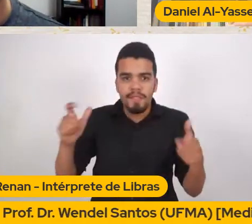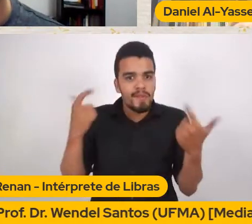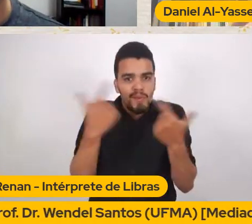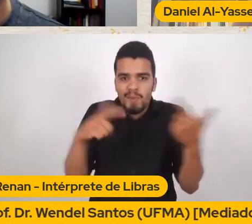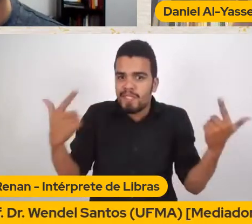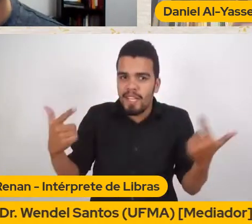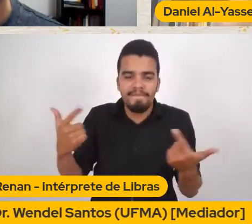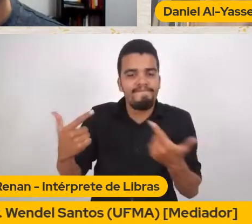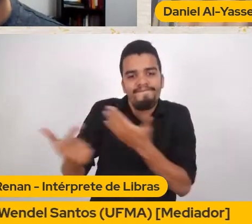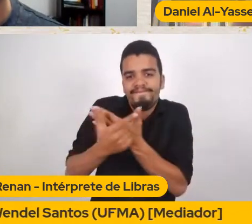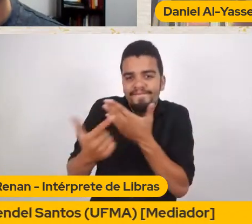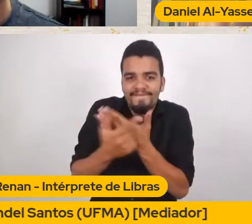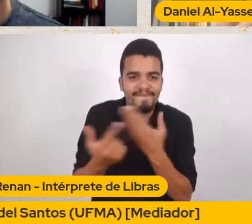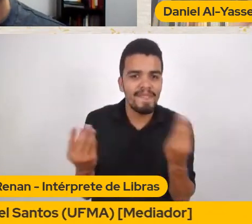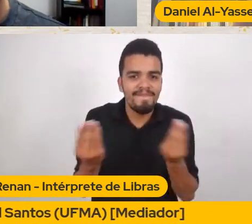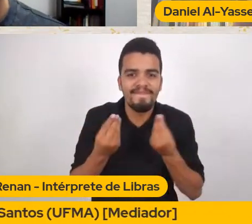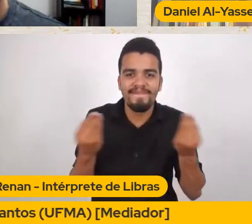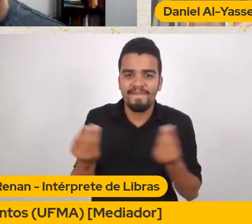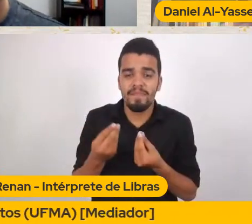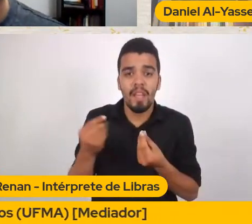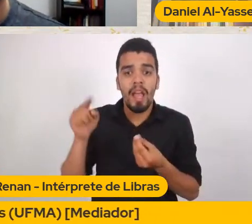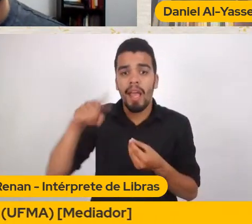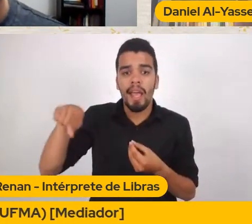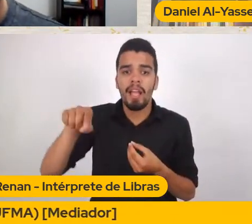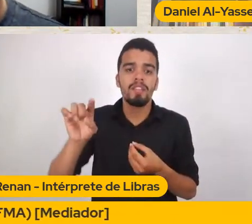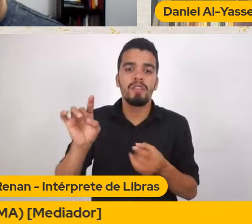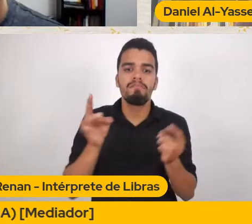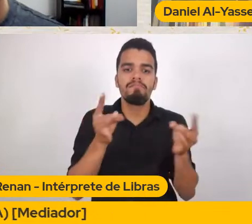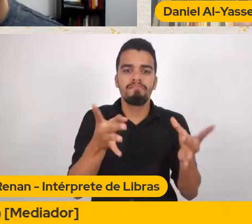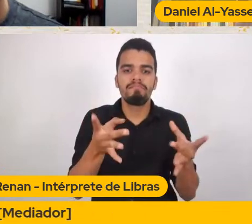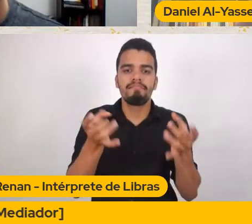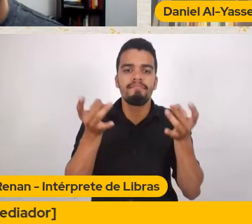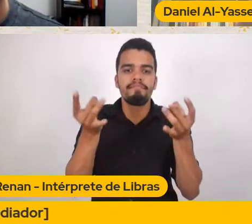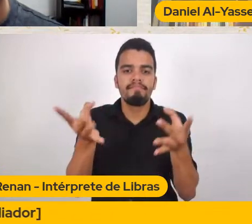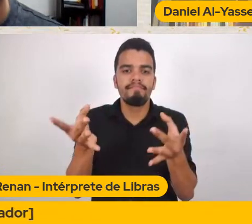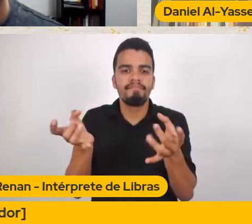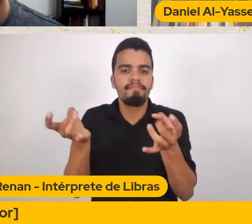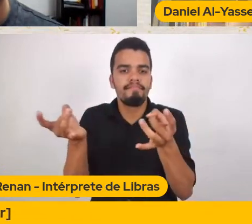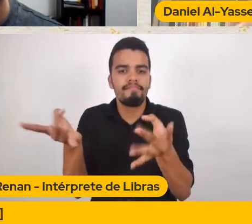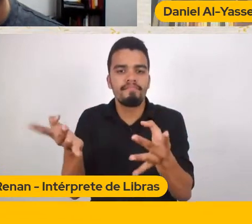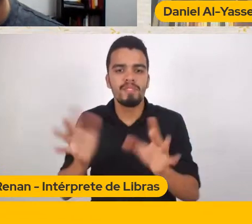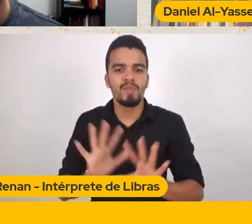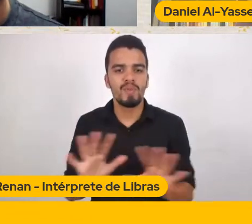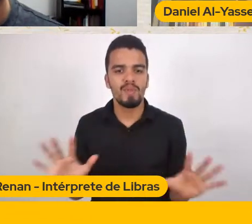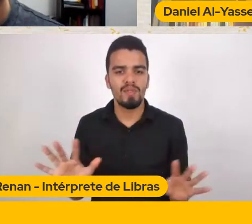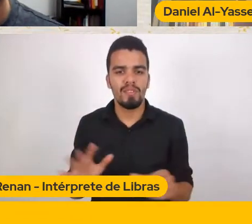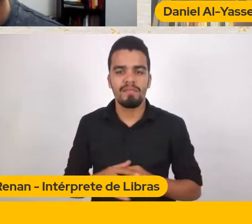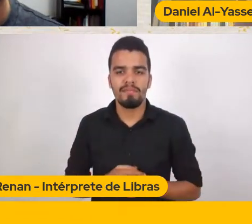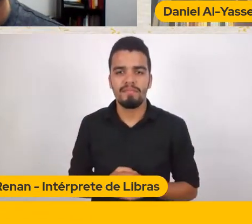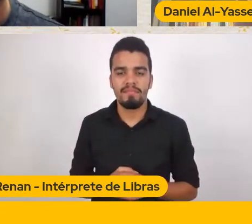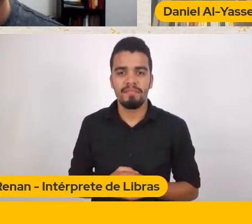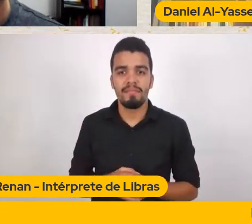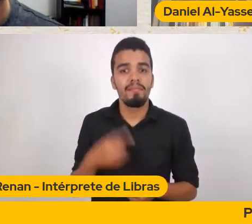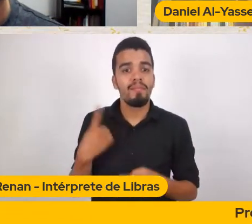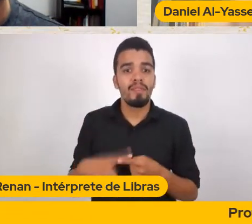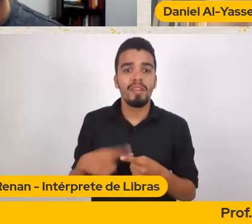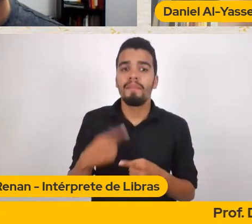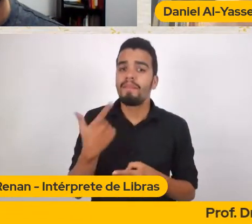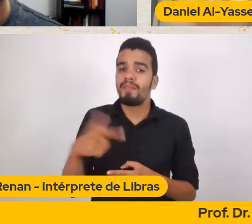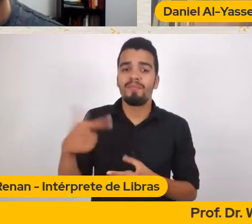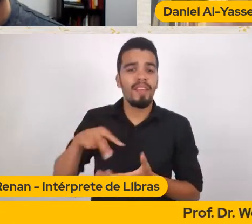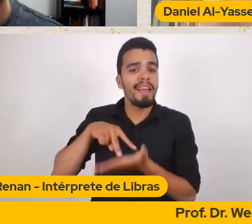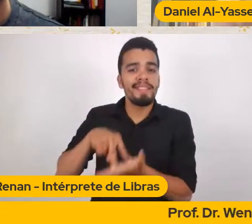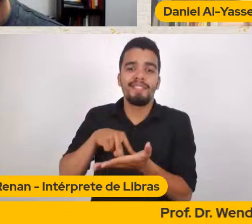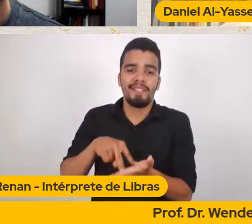mais Gerar um desamparo Para aquele que já é Desamparado Porque daí não tem resistência Porque